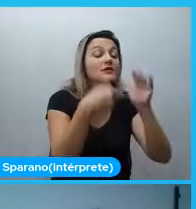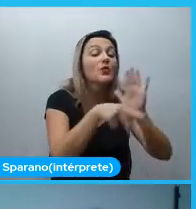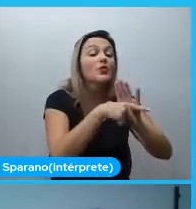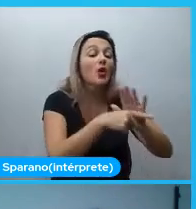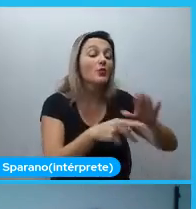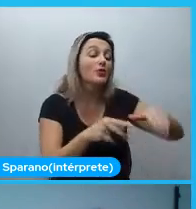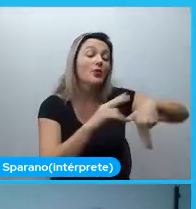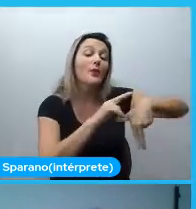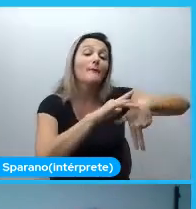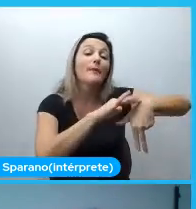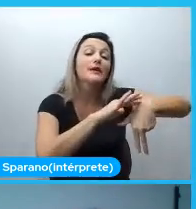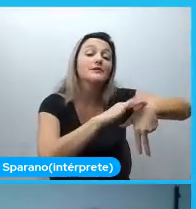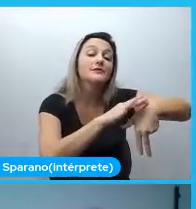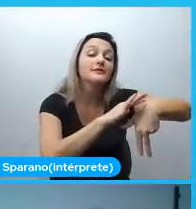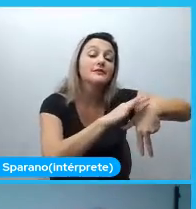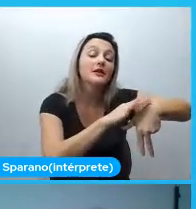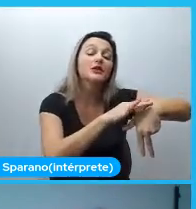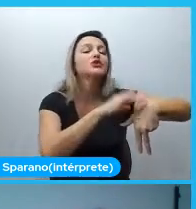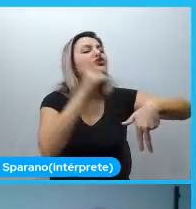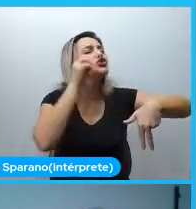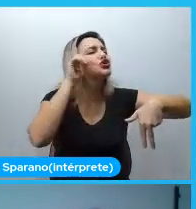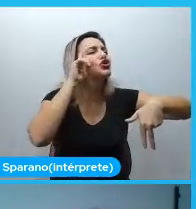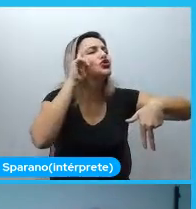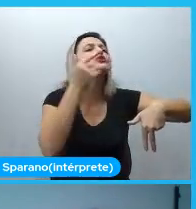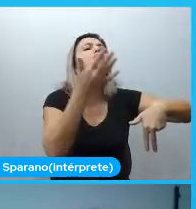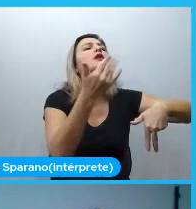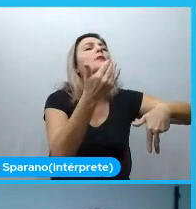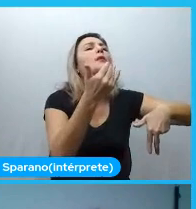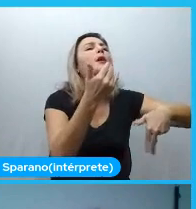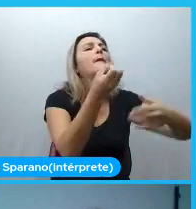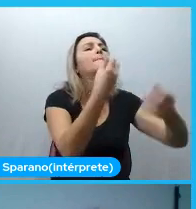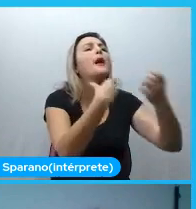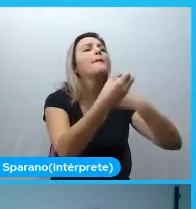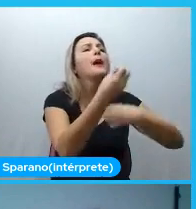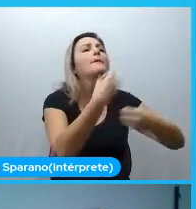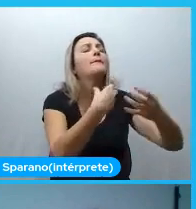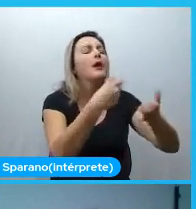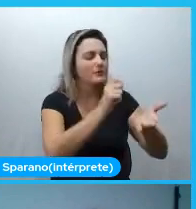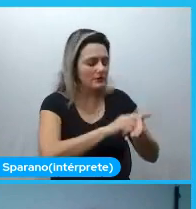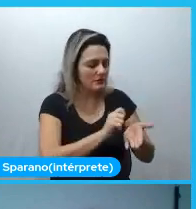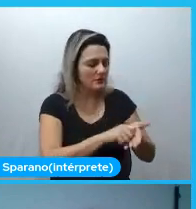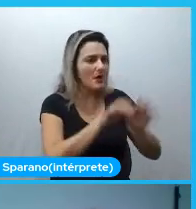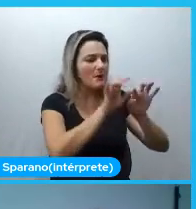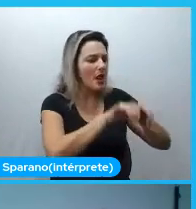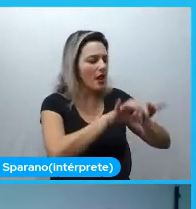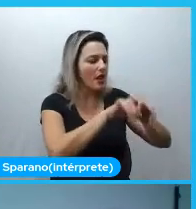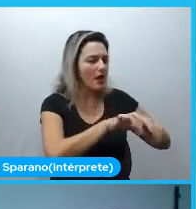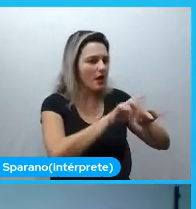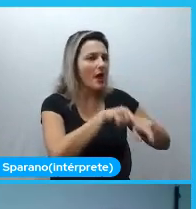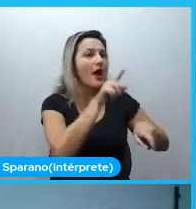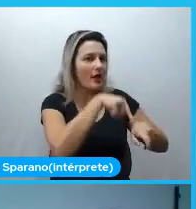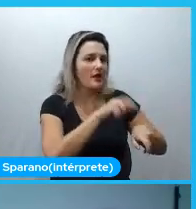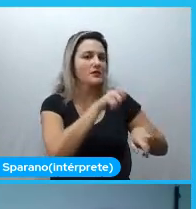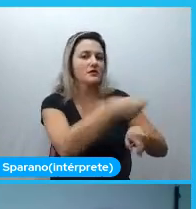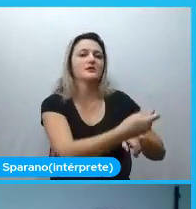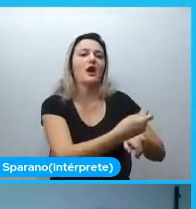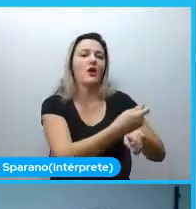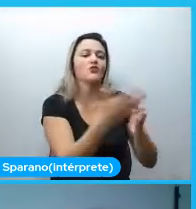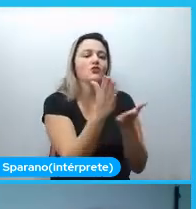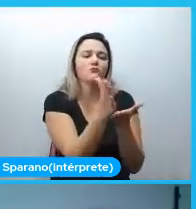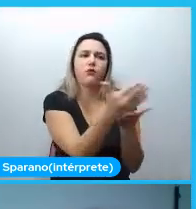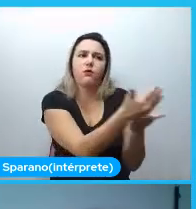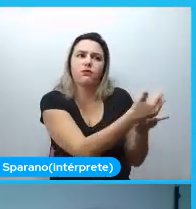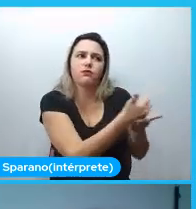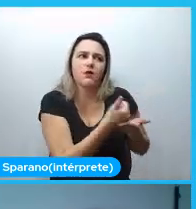pegos todo dia, então é um crescimento muito maior, uma alimentação muito maior desses dados. No caso,